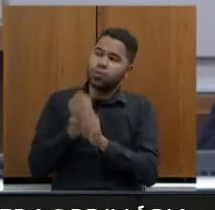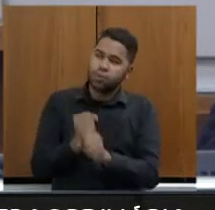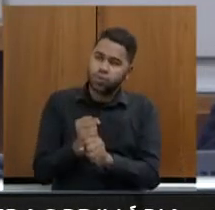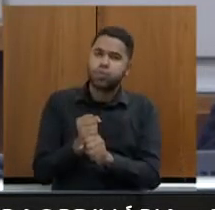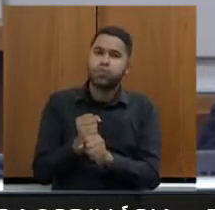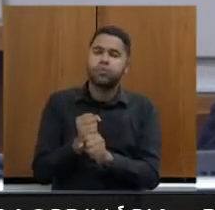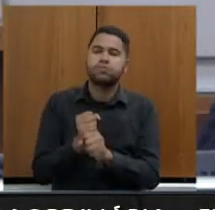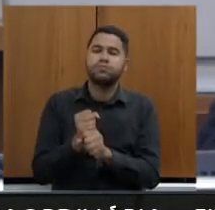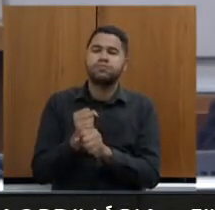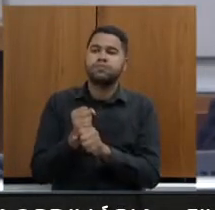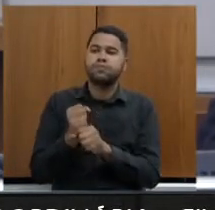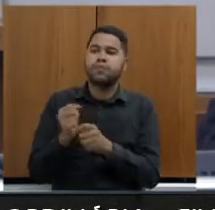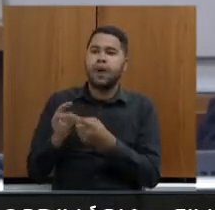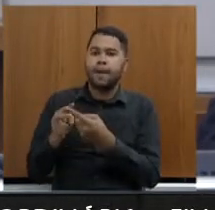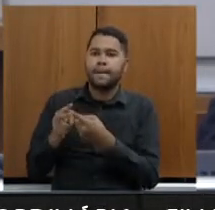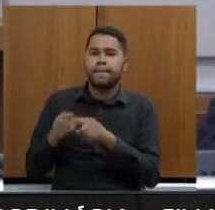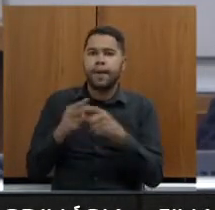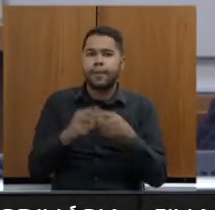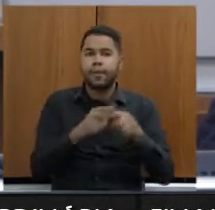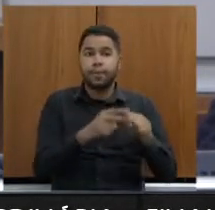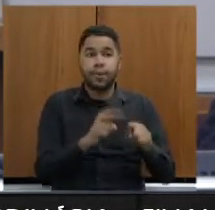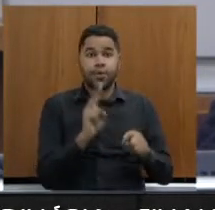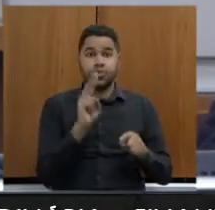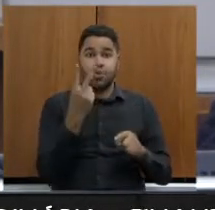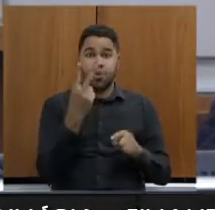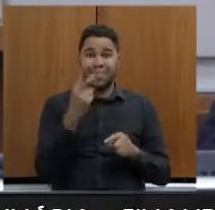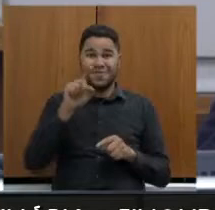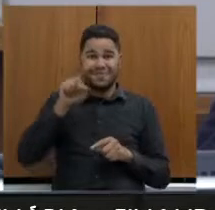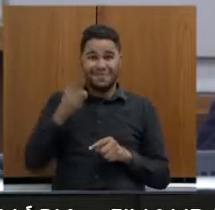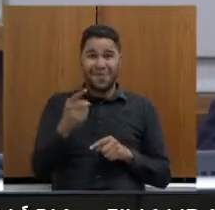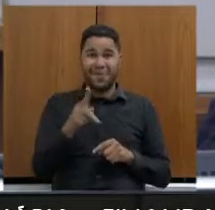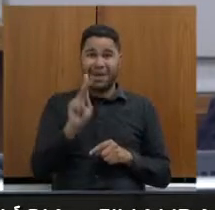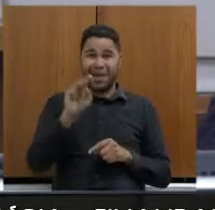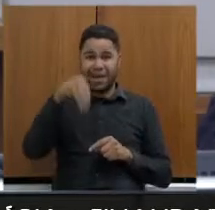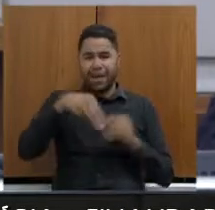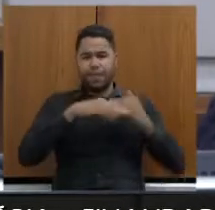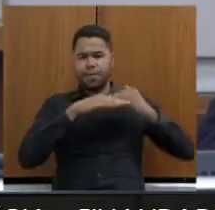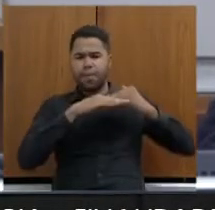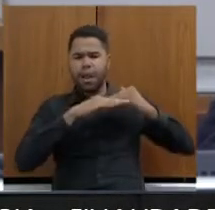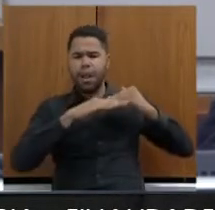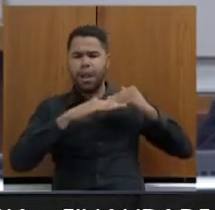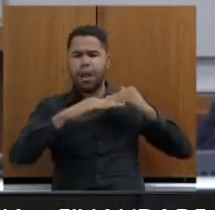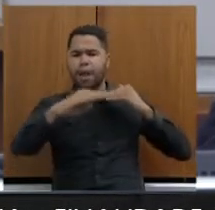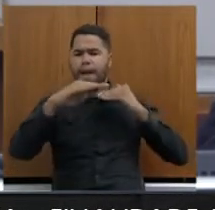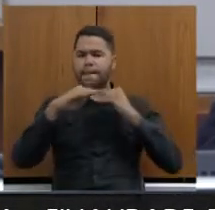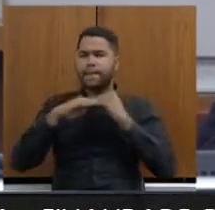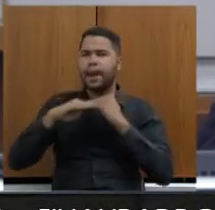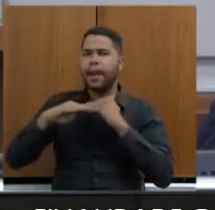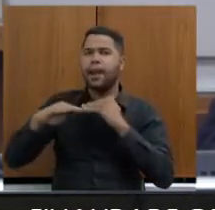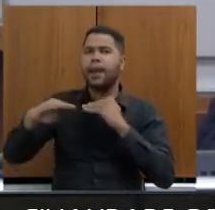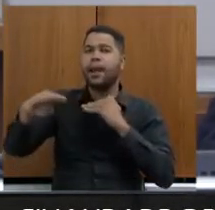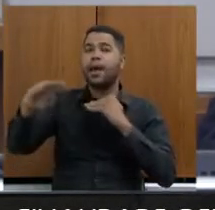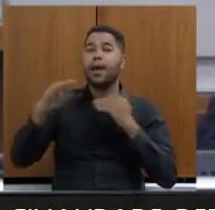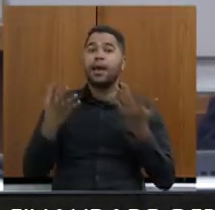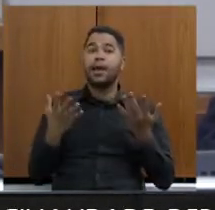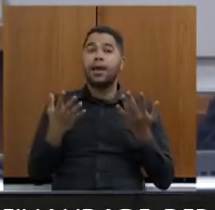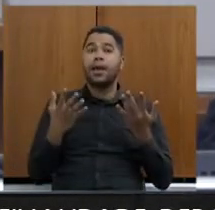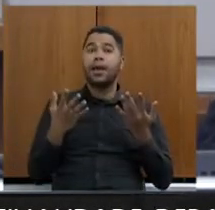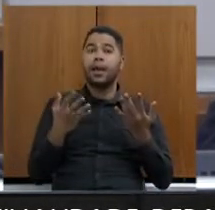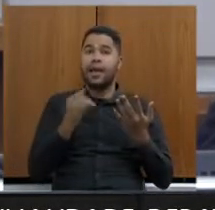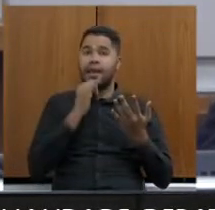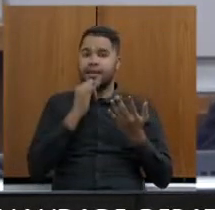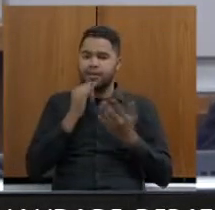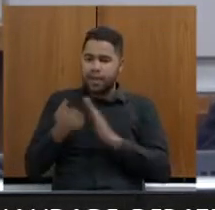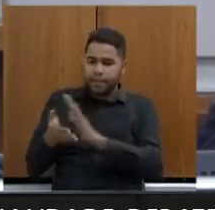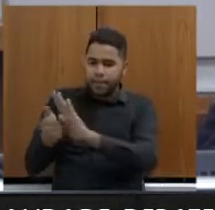uma recuperação de quase 2 mil quilômetros, e aí é o que falávamos antes. O que é recuperação? Recuperação é retirar